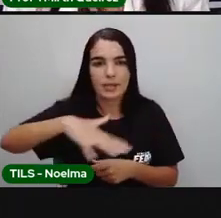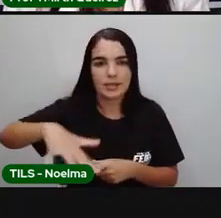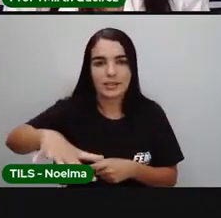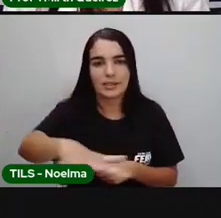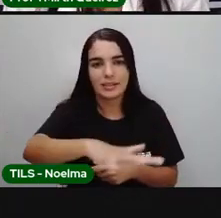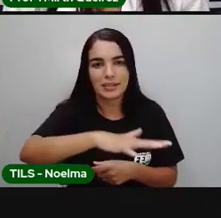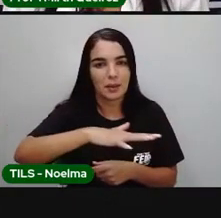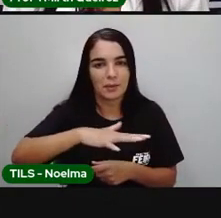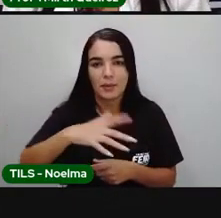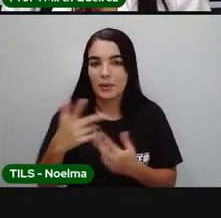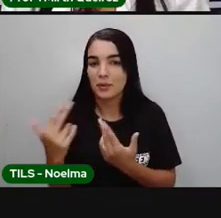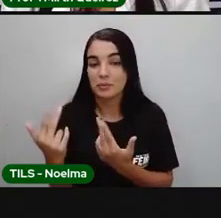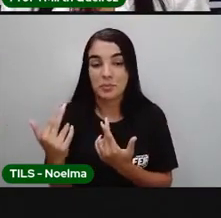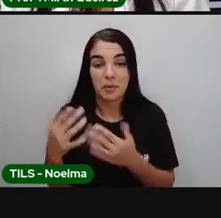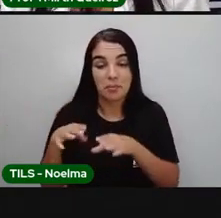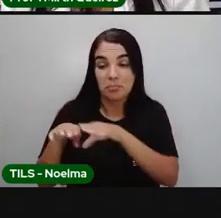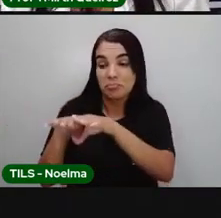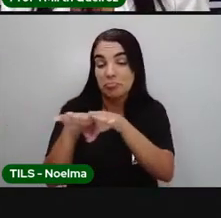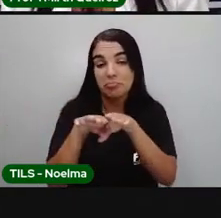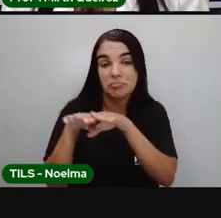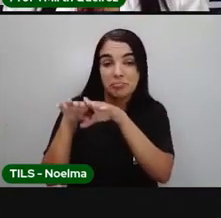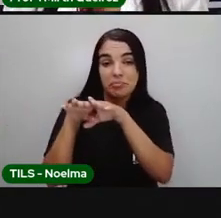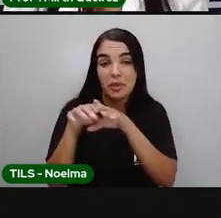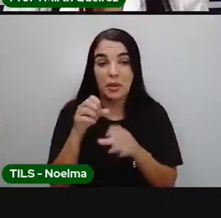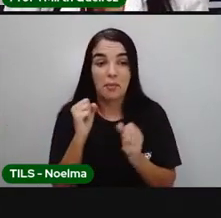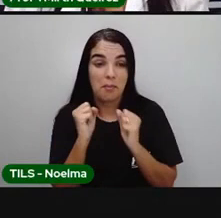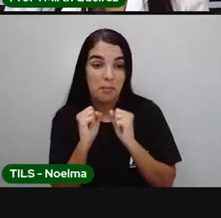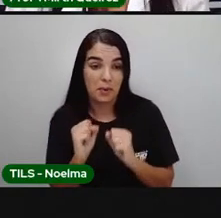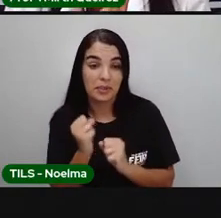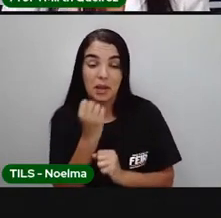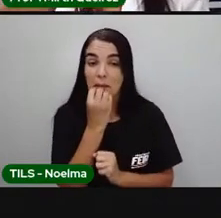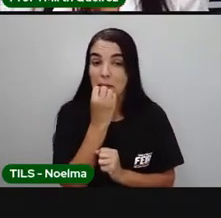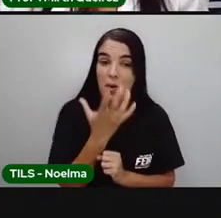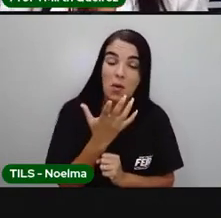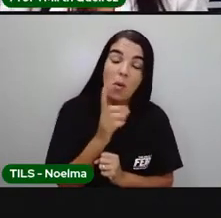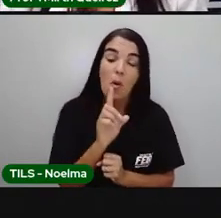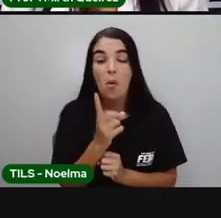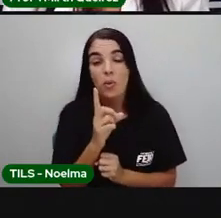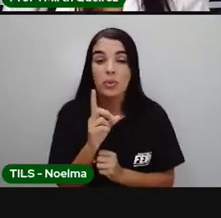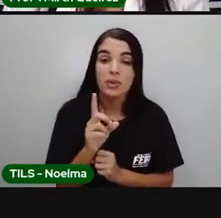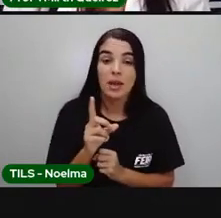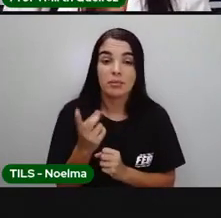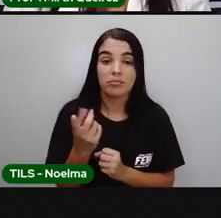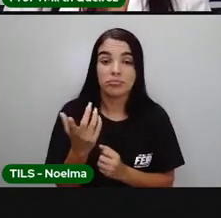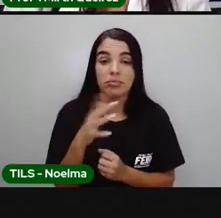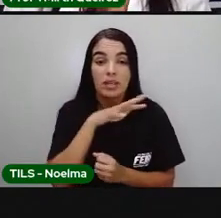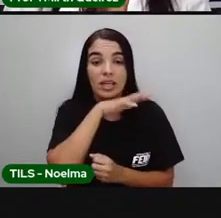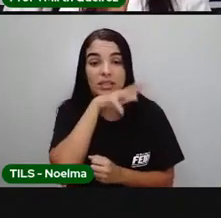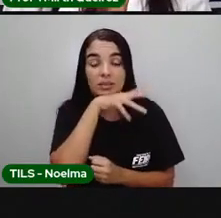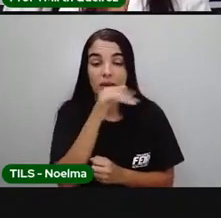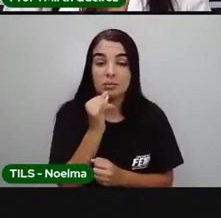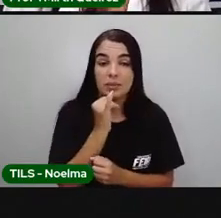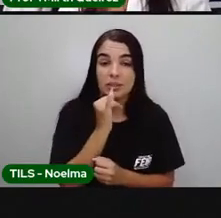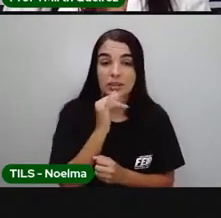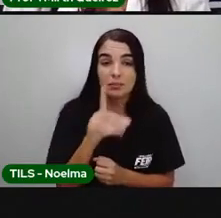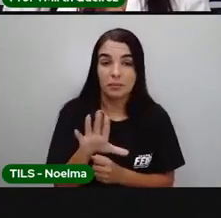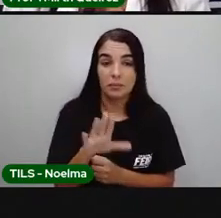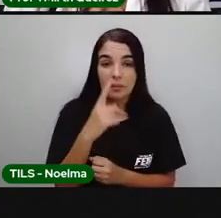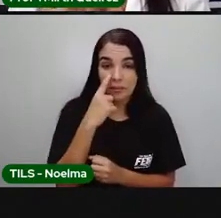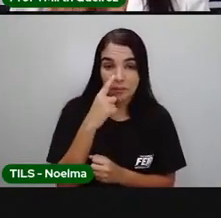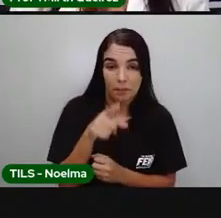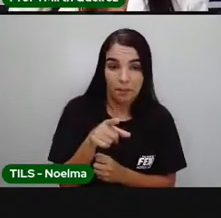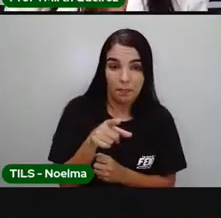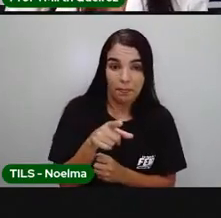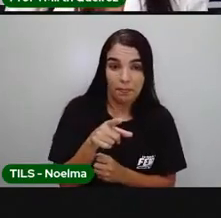tem que existir um relacionamento que pode ser harmônico entre uns e desarmônico entre outros. Por exemplo, nós temos